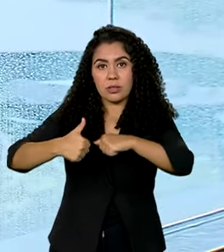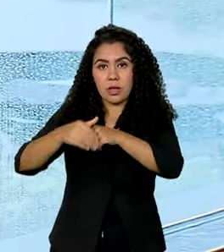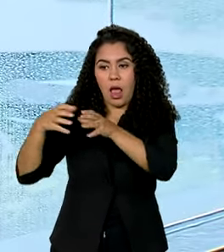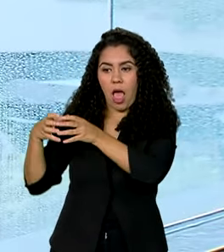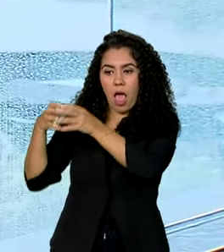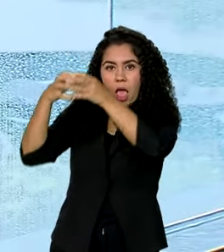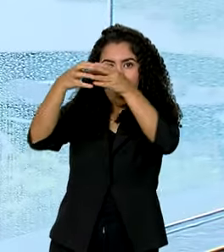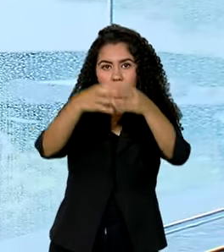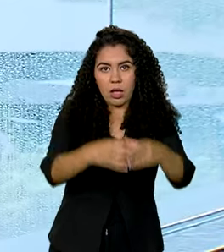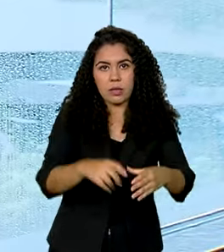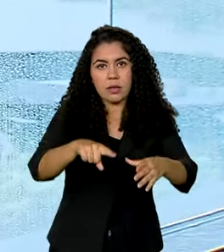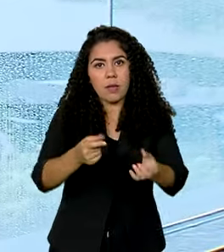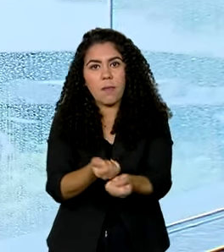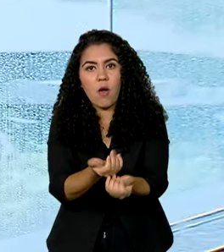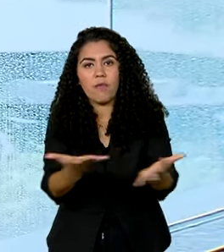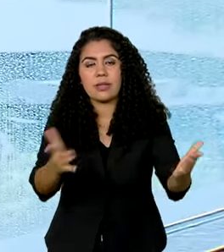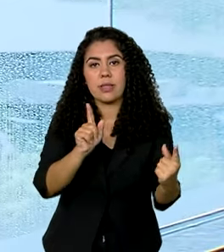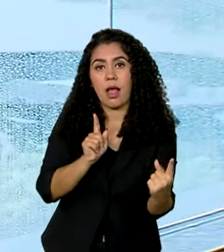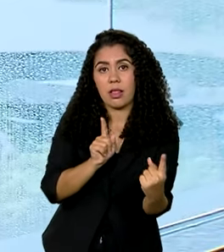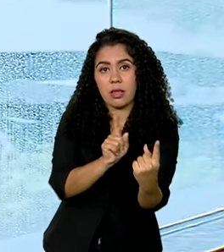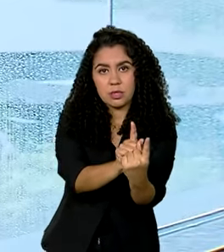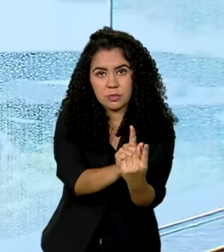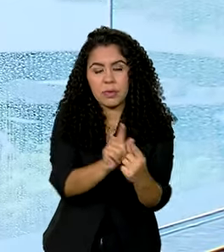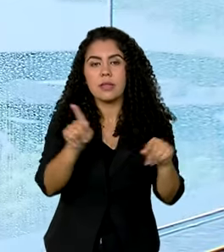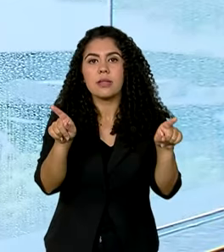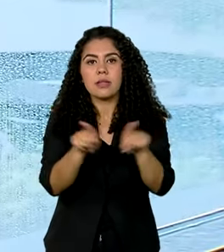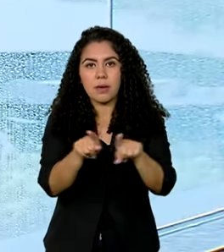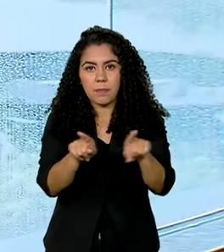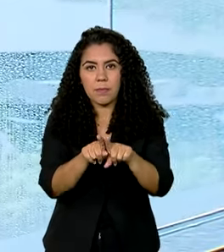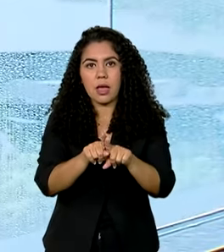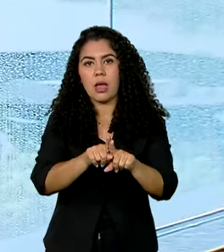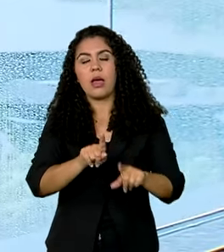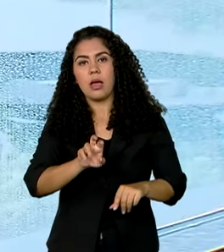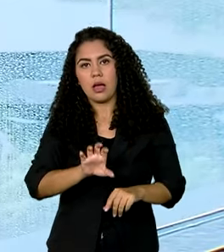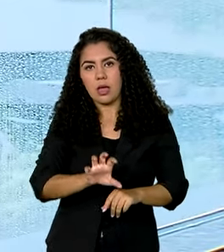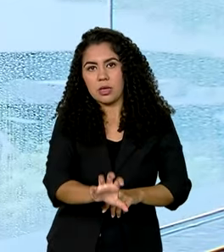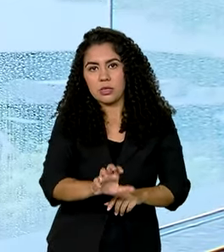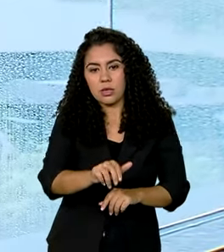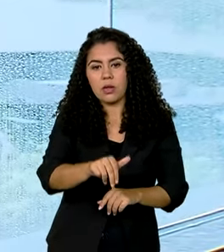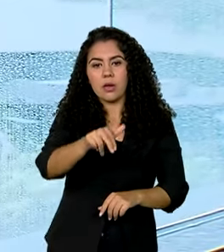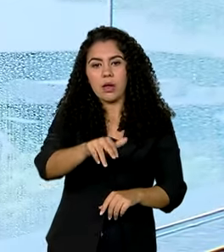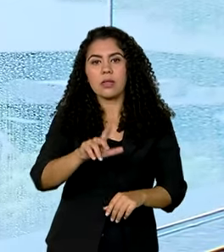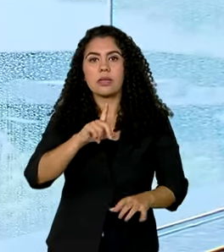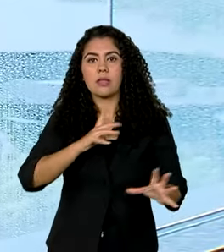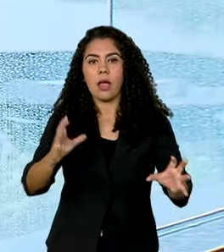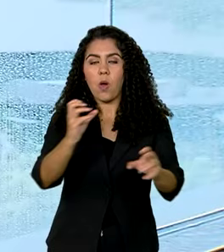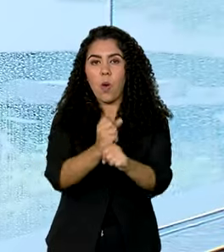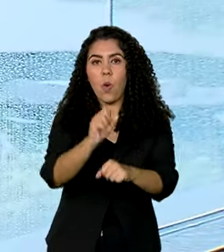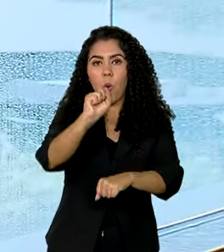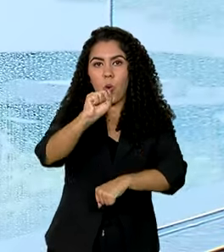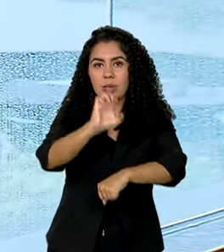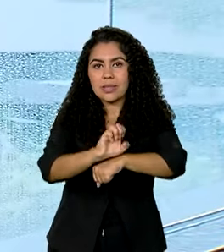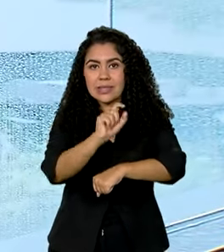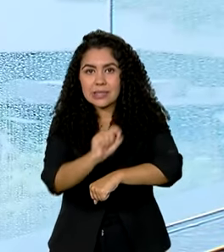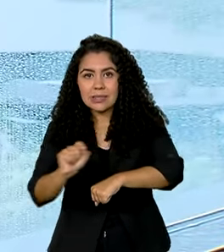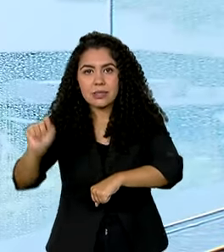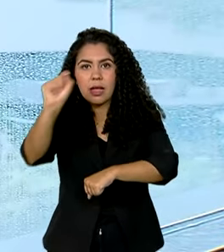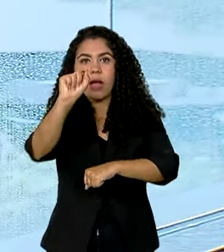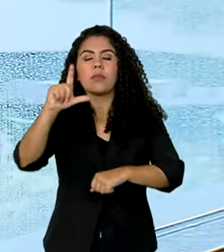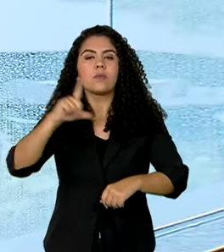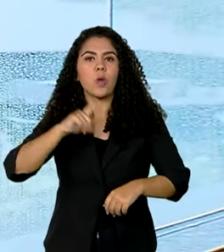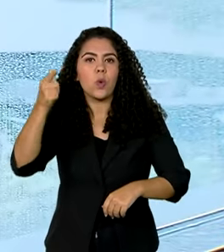atingidos pelas enchentes. A região Nordeste, com voluntários vindos de oito estados, é a que mais enviou